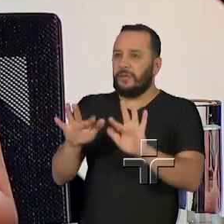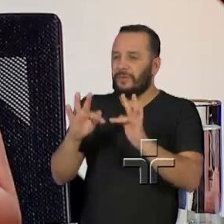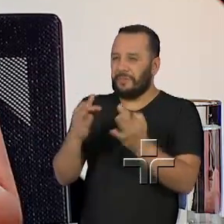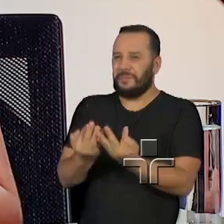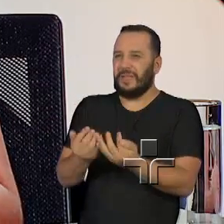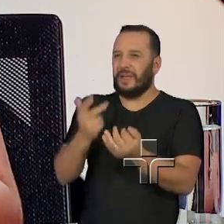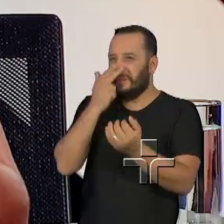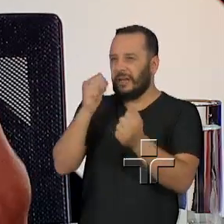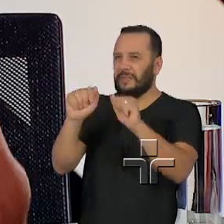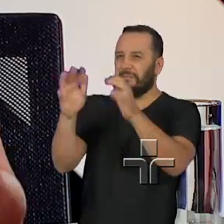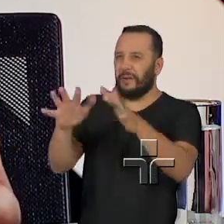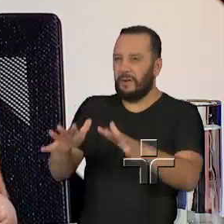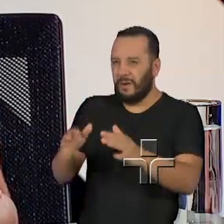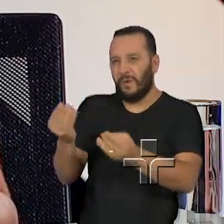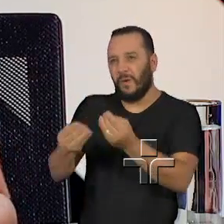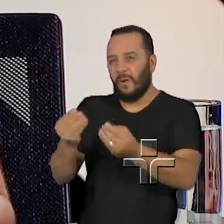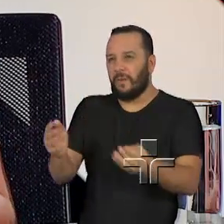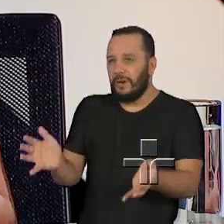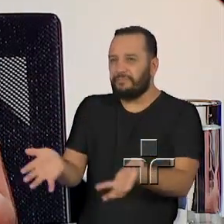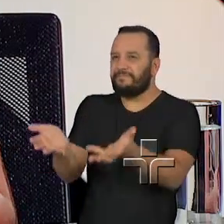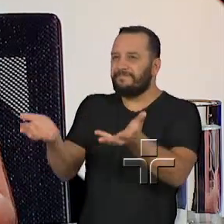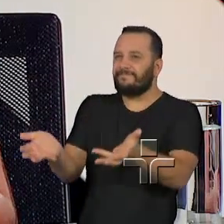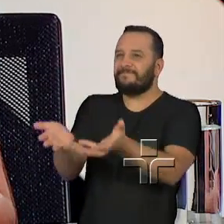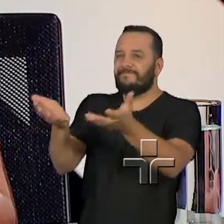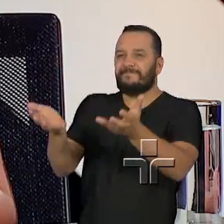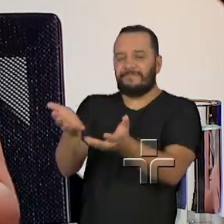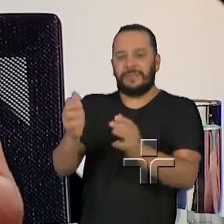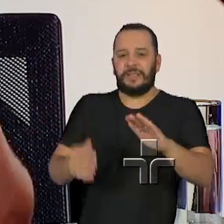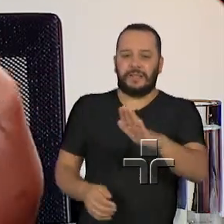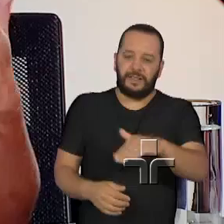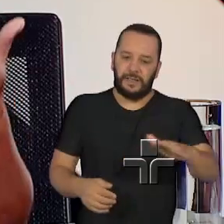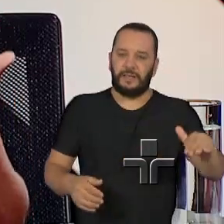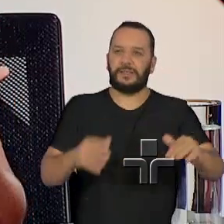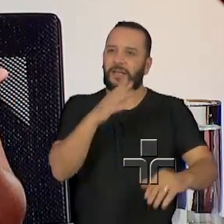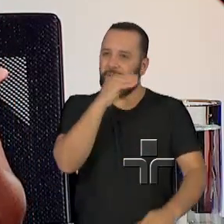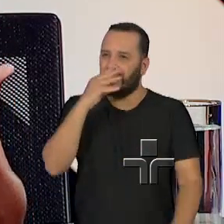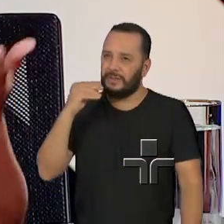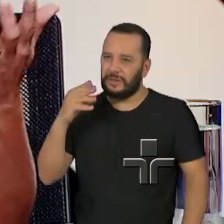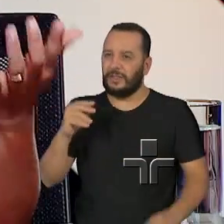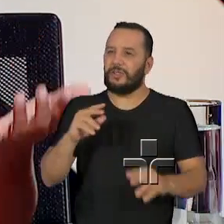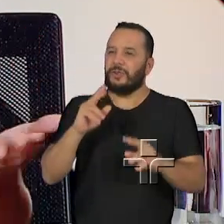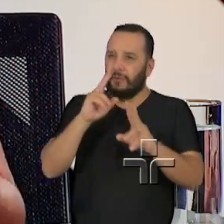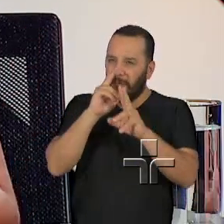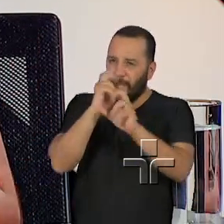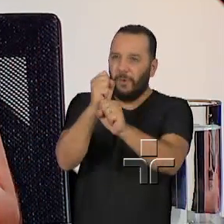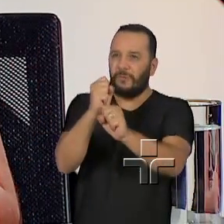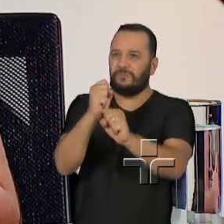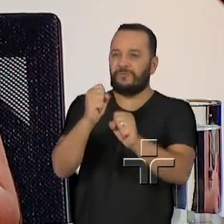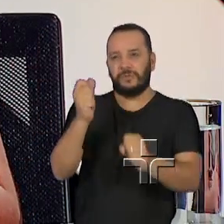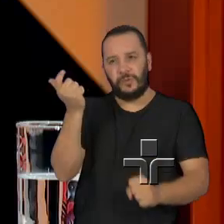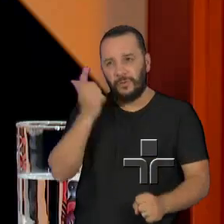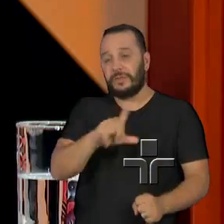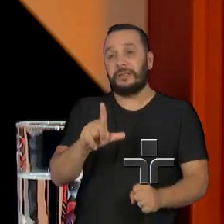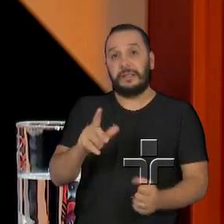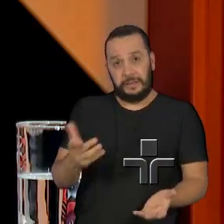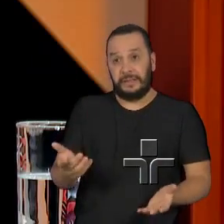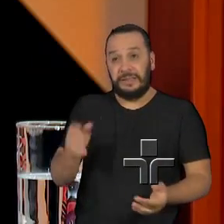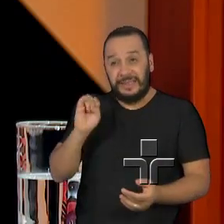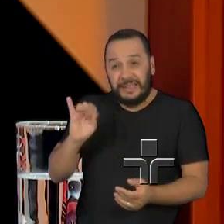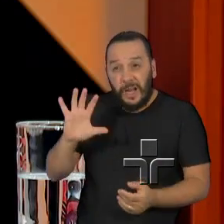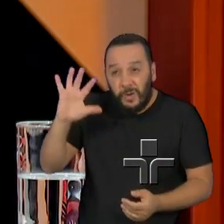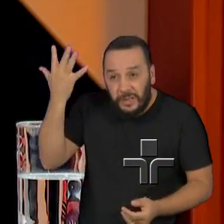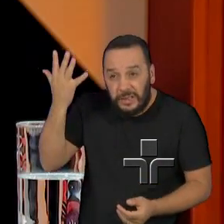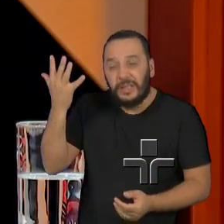machucada, de fortalecimento dessas crianças e adolescentes, para que novos episódios possam novamente ser trazidos à tona. Então,